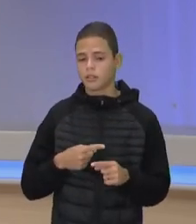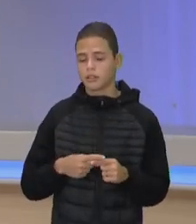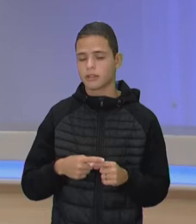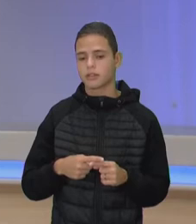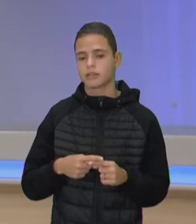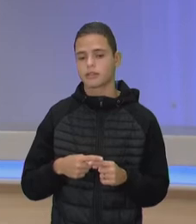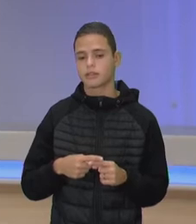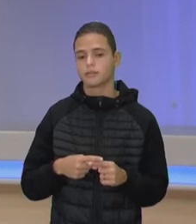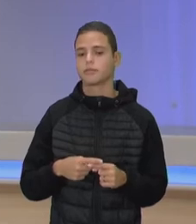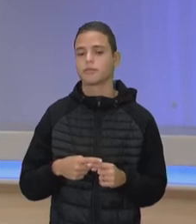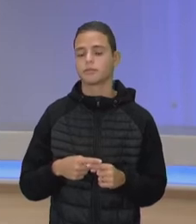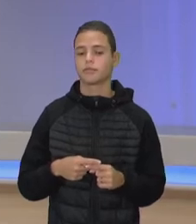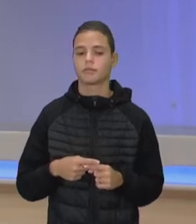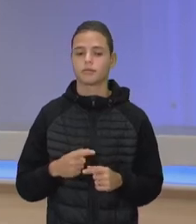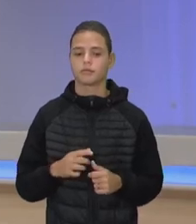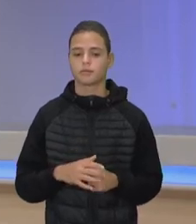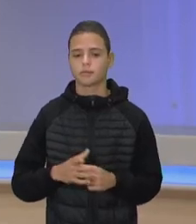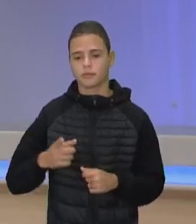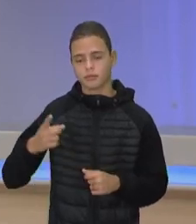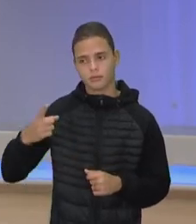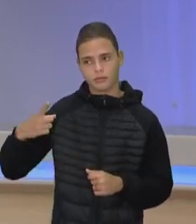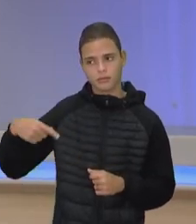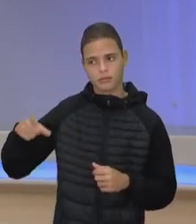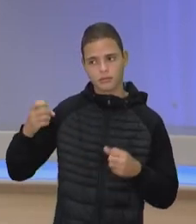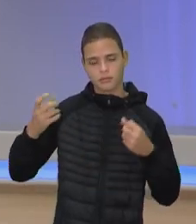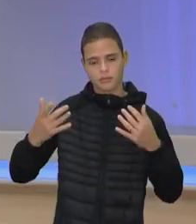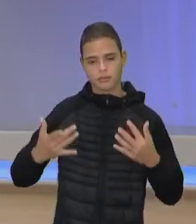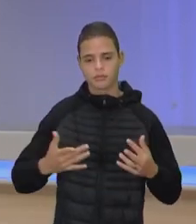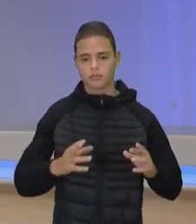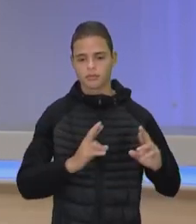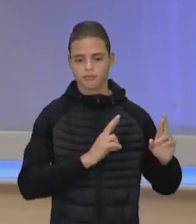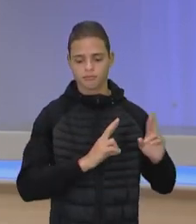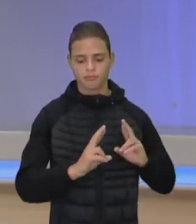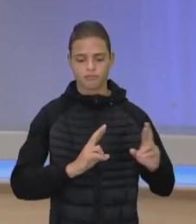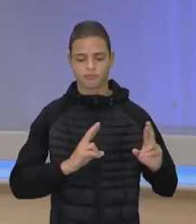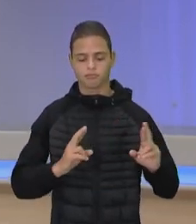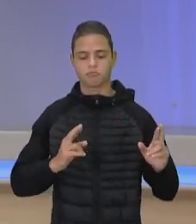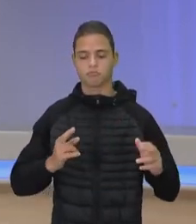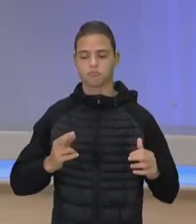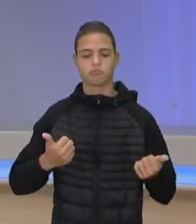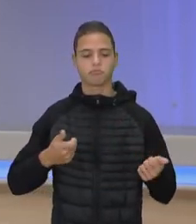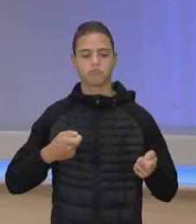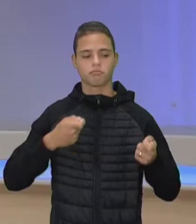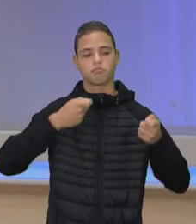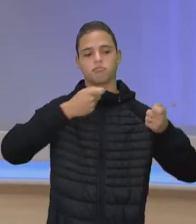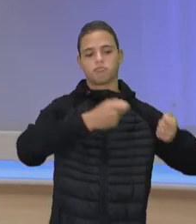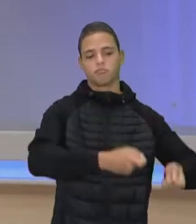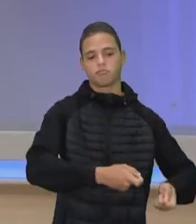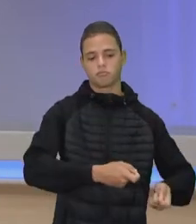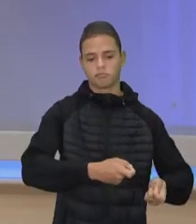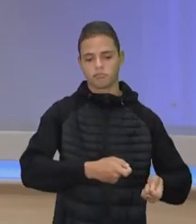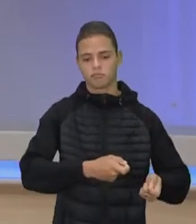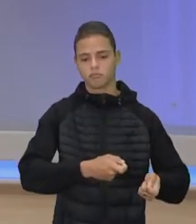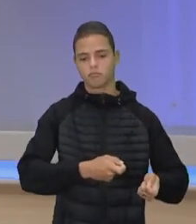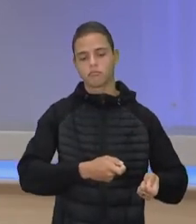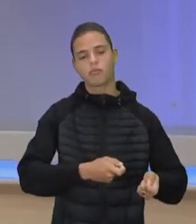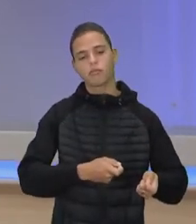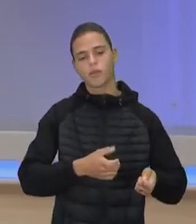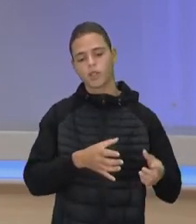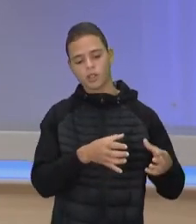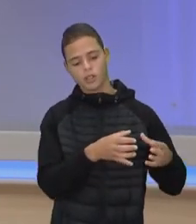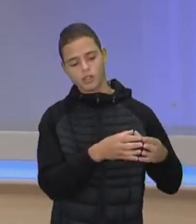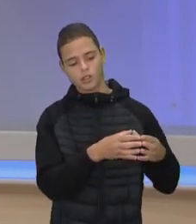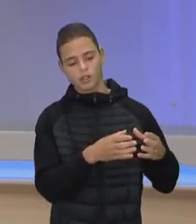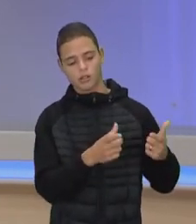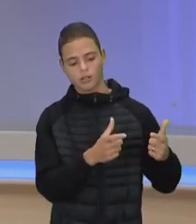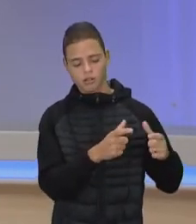contas, nós estamos falando de uma relação de dominação também. Então, as colônias que foram